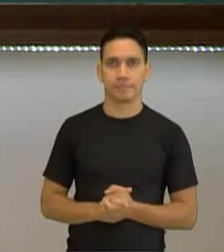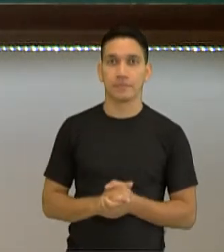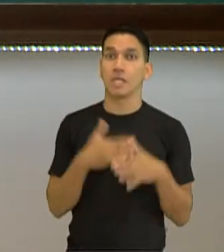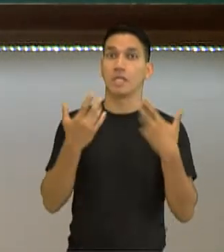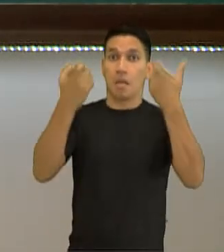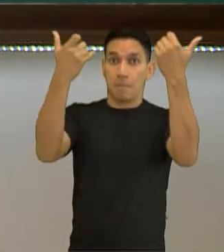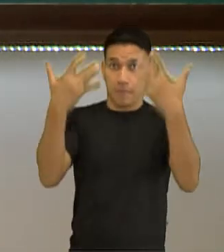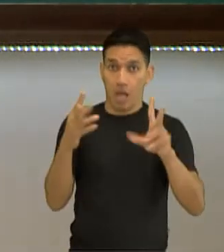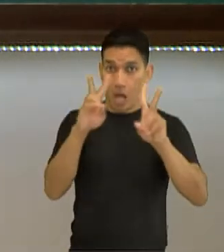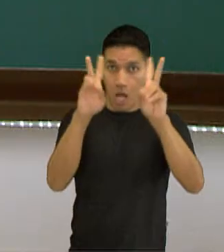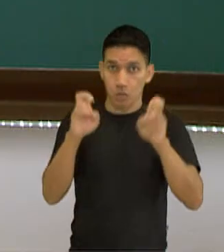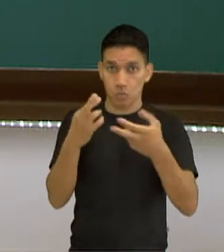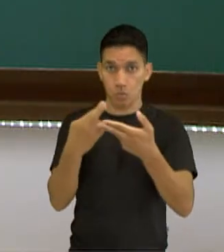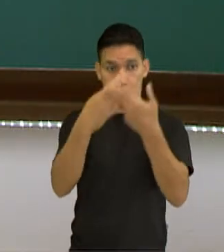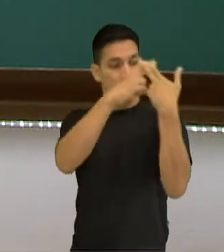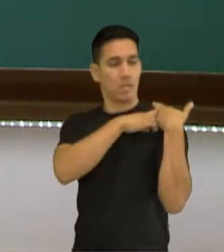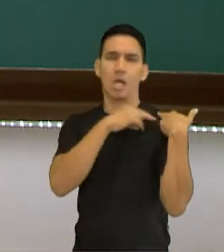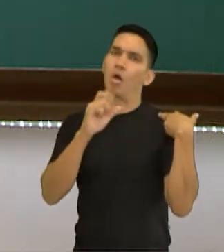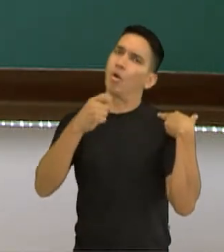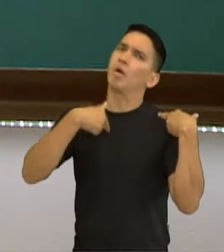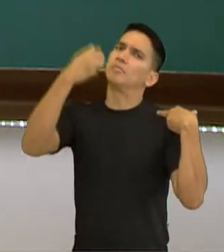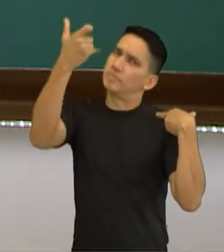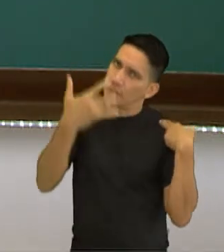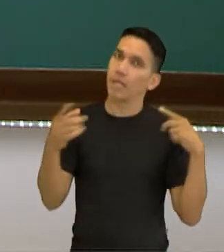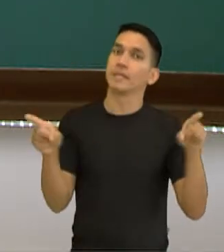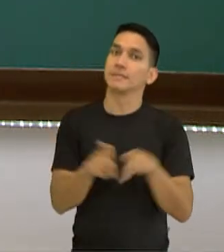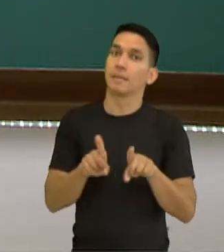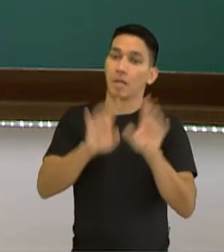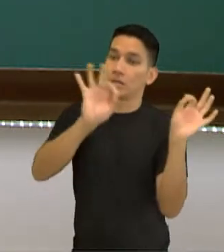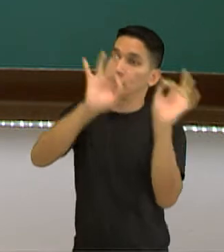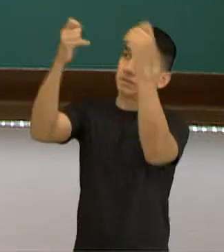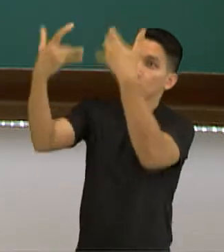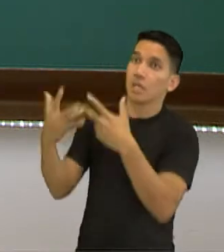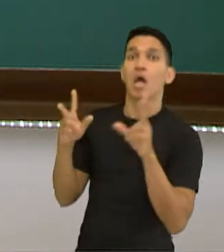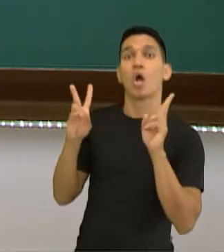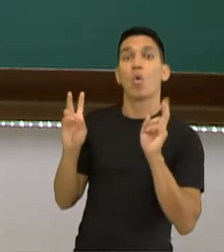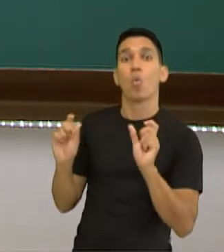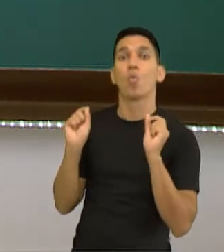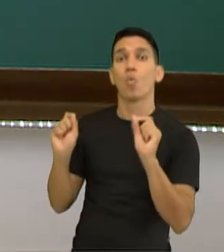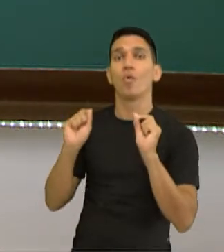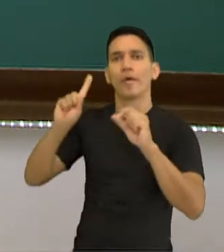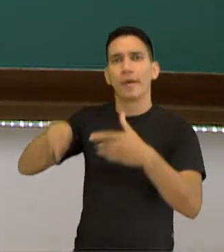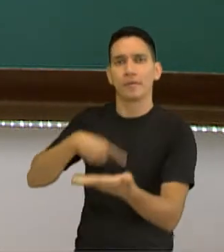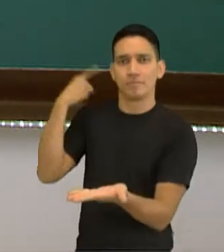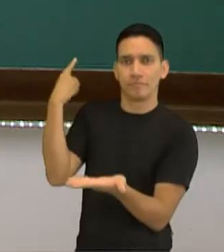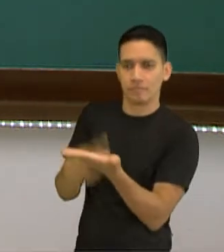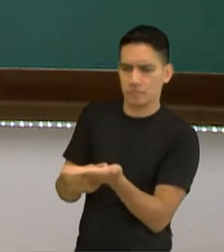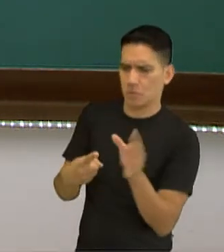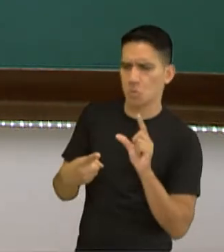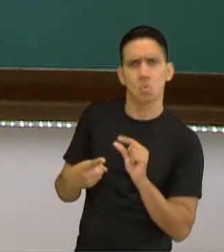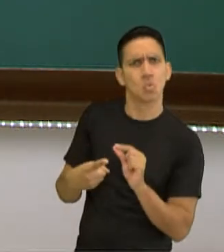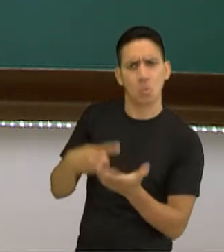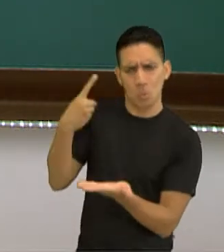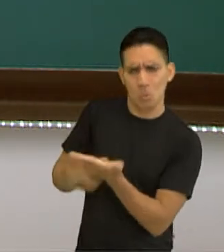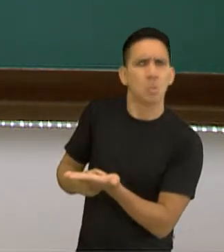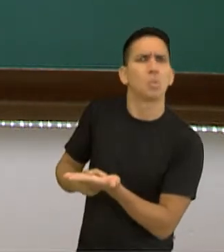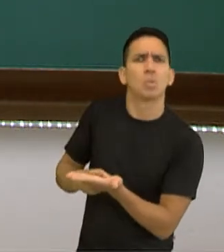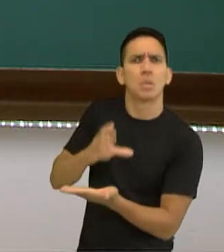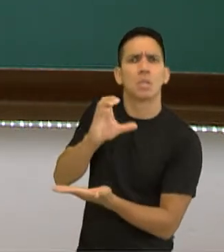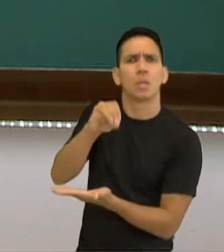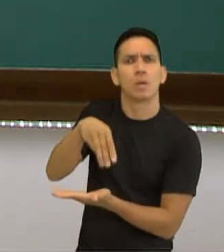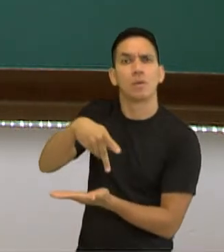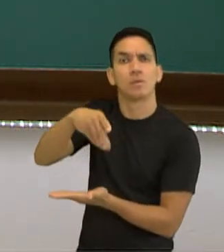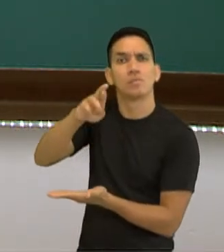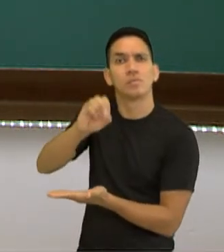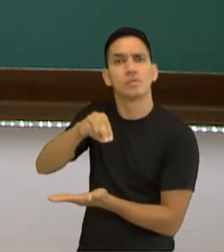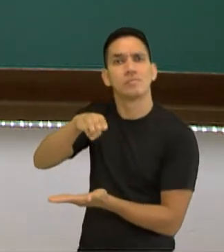Falando em responsabilidades, eu falei bastante também nesse vídeo sobre compromisso. O que é isso? Um compromisso.